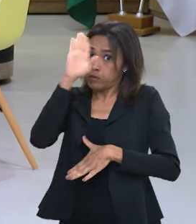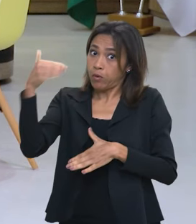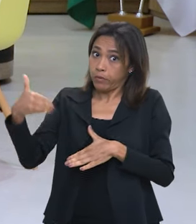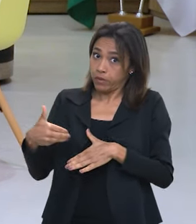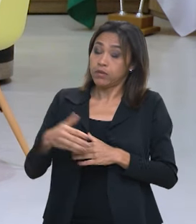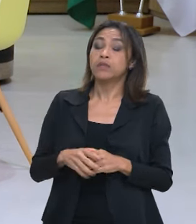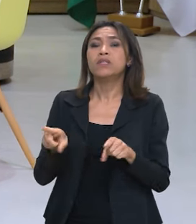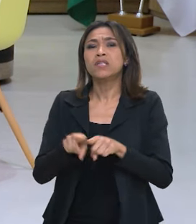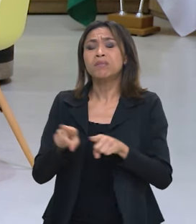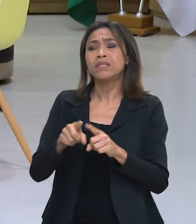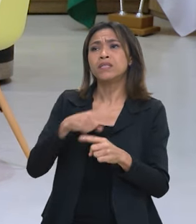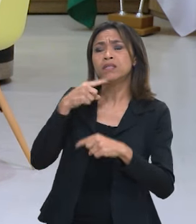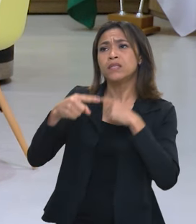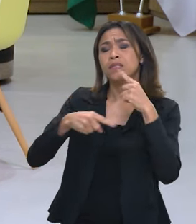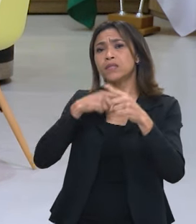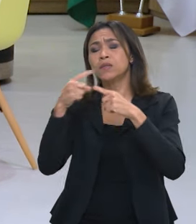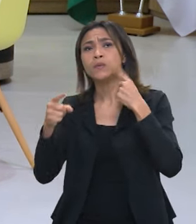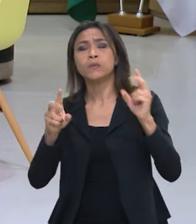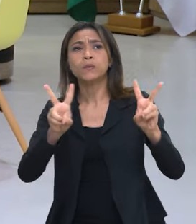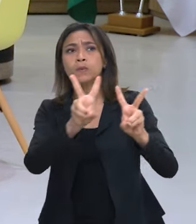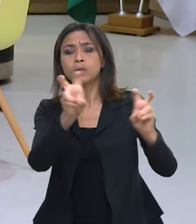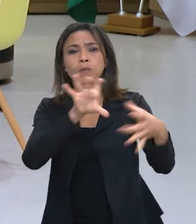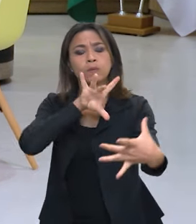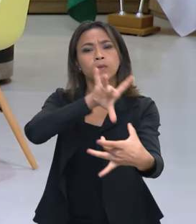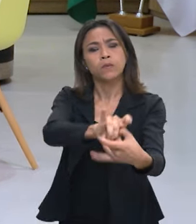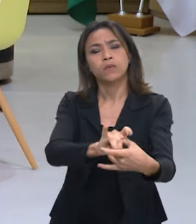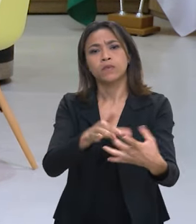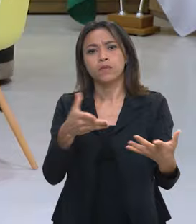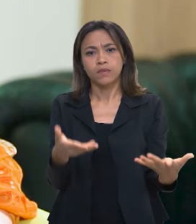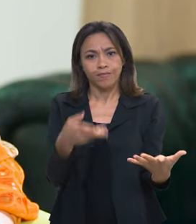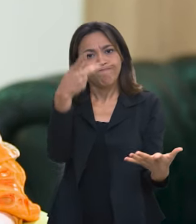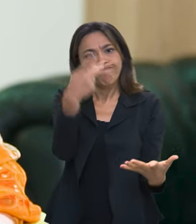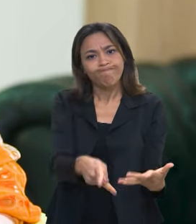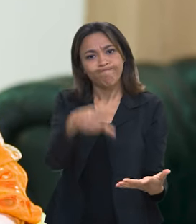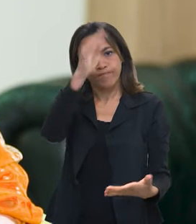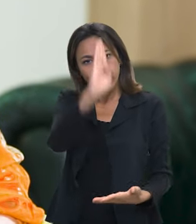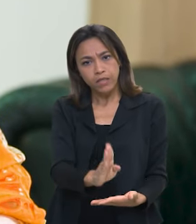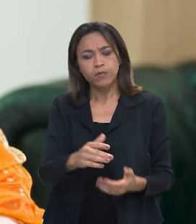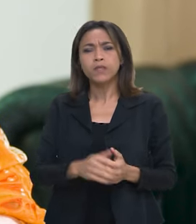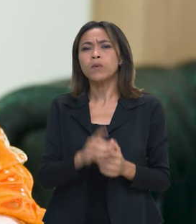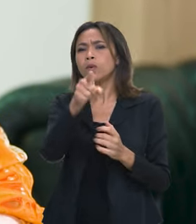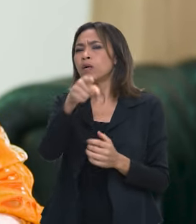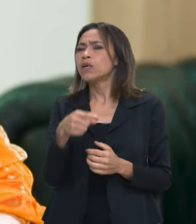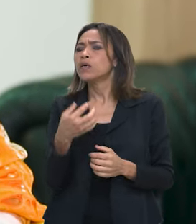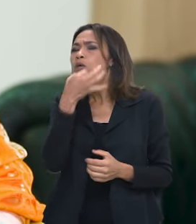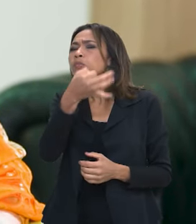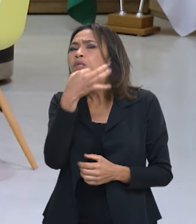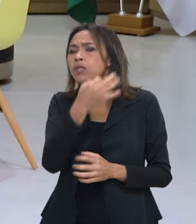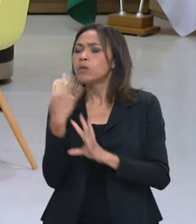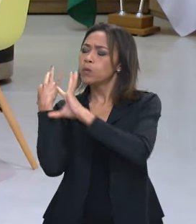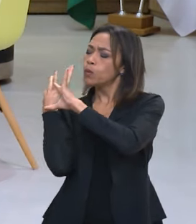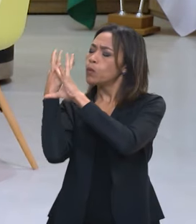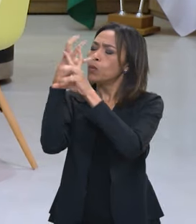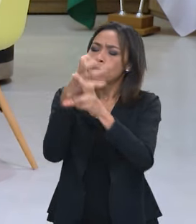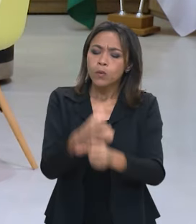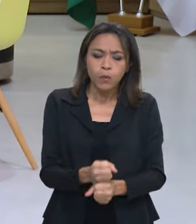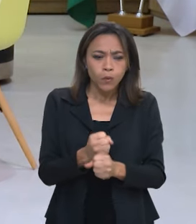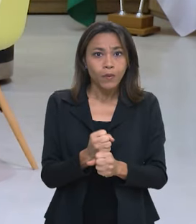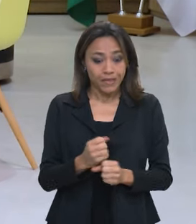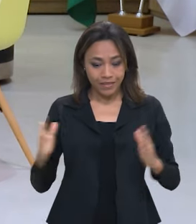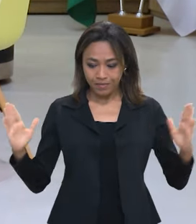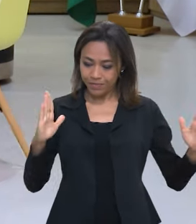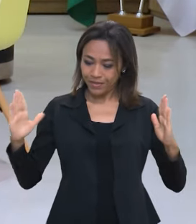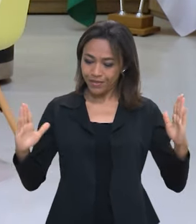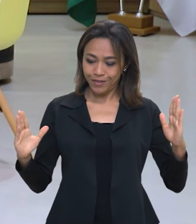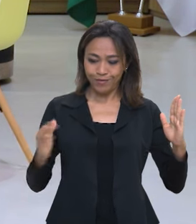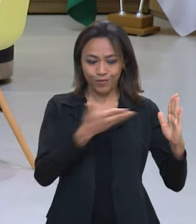principalmente e por incertezas no cenário político nacional. Diante disso, que balanço que a senhora pode fazer desse